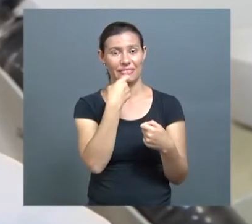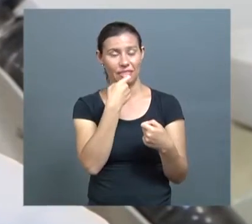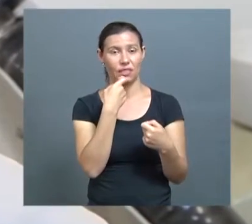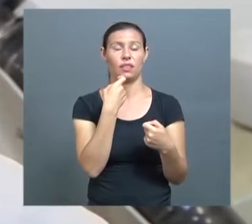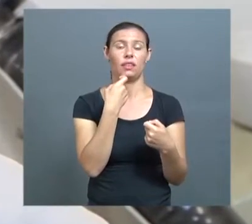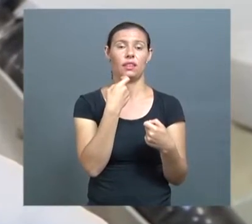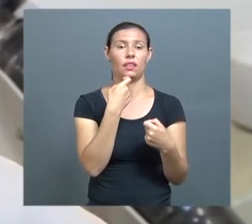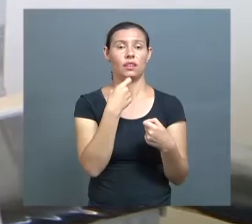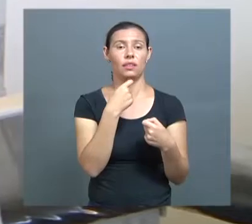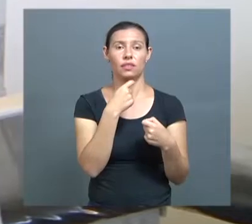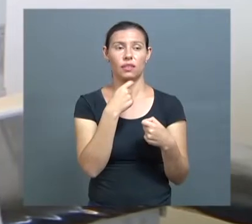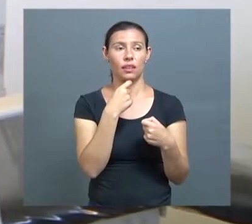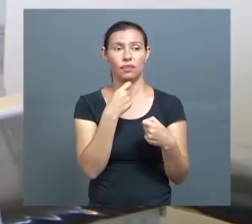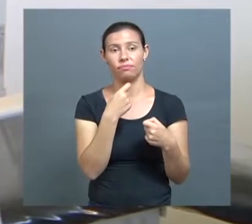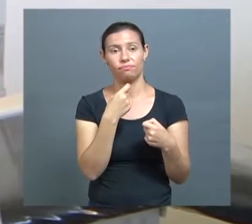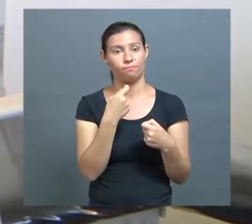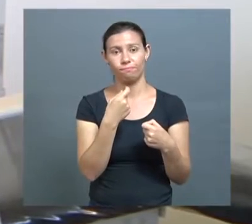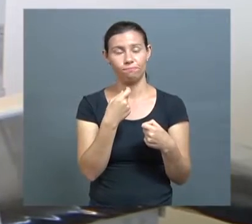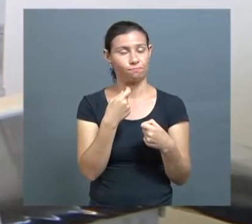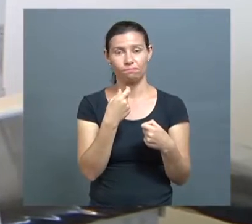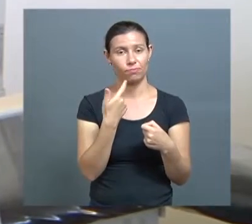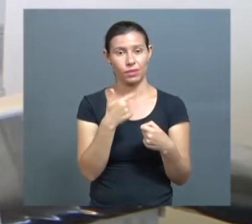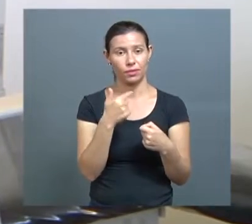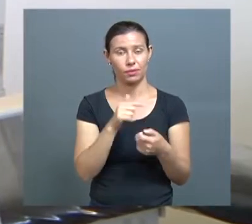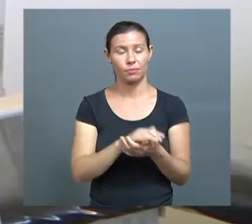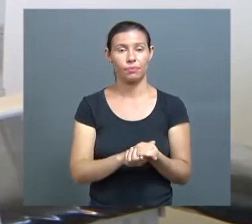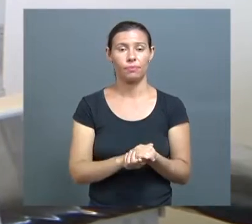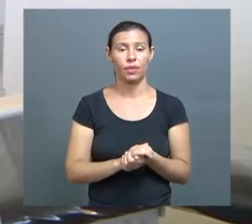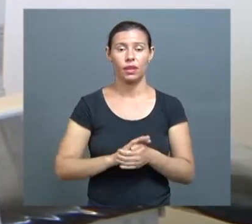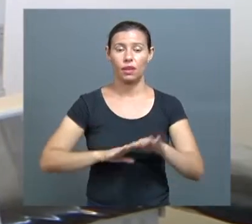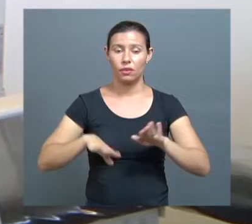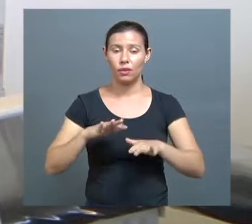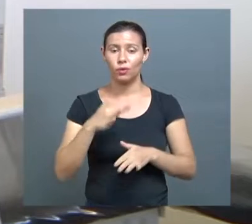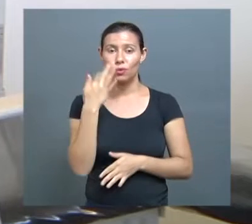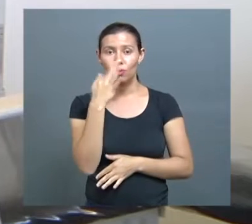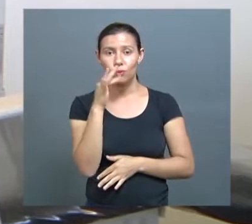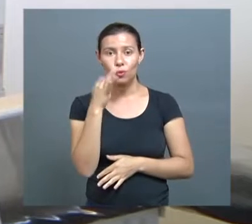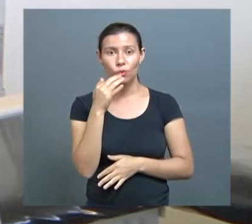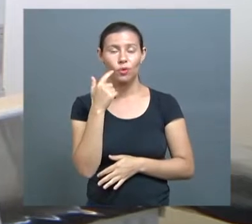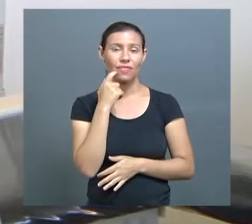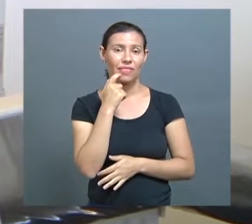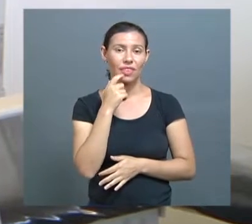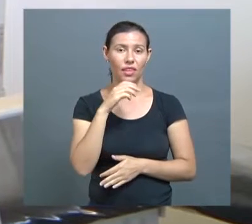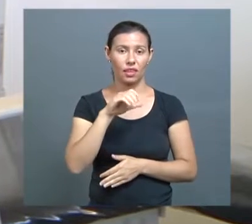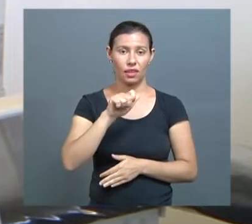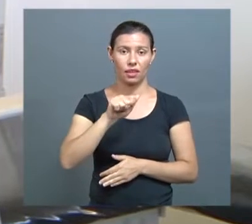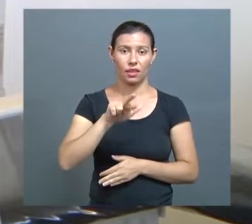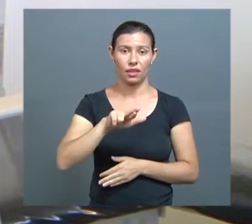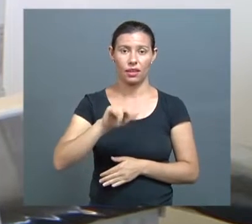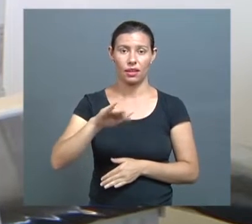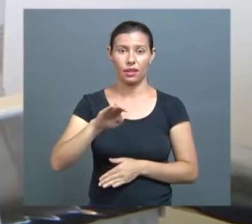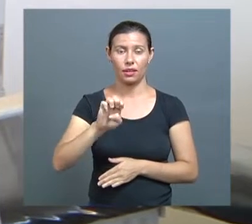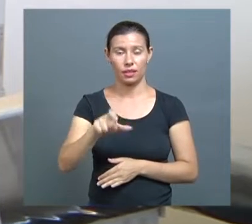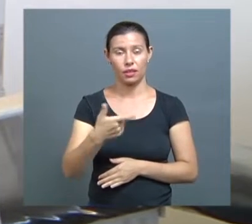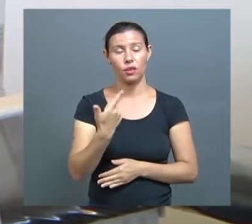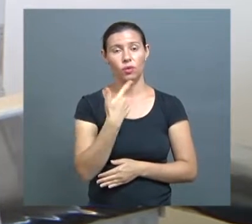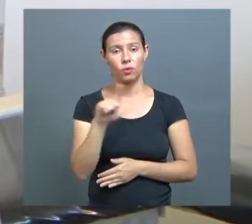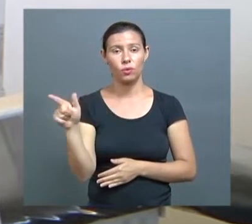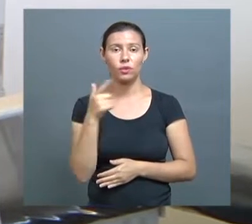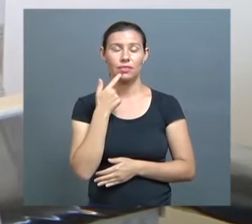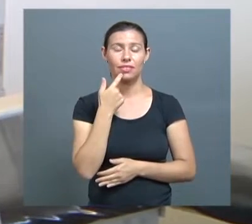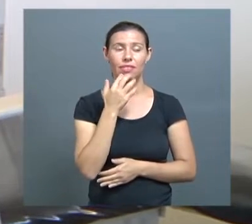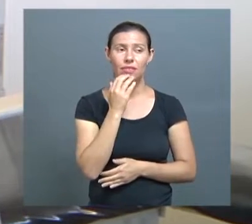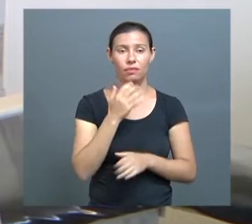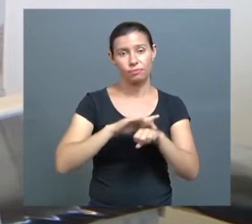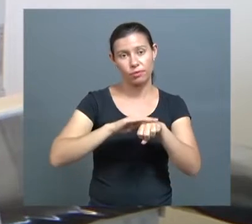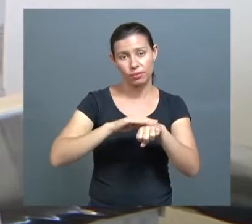população é grande. As dores dentárias relacionadas à cárie ou doença da gengiva, que não caracterizam, no primeiro